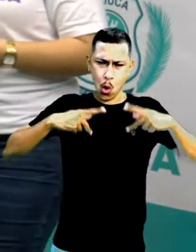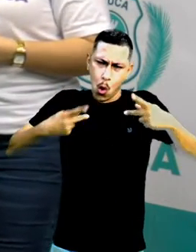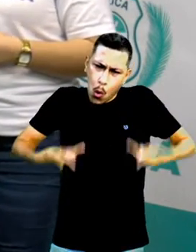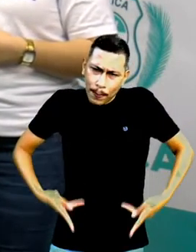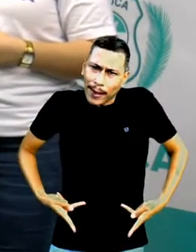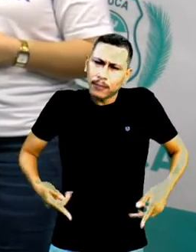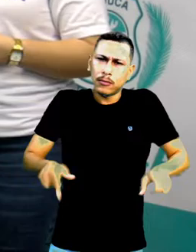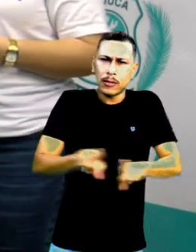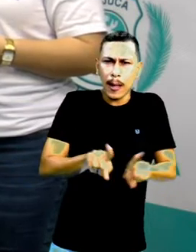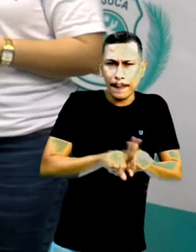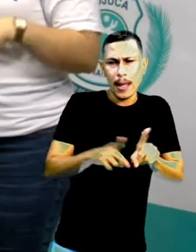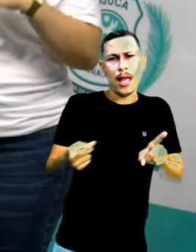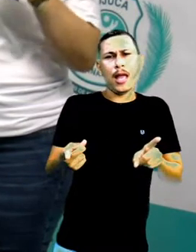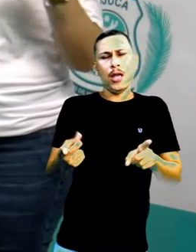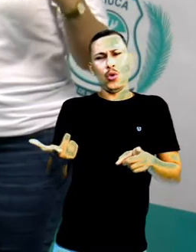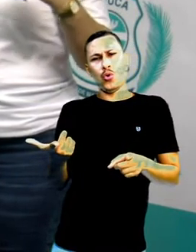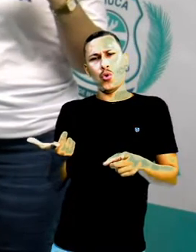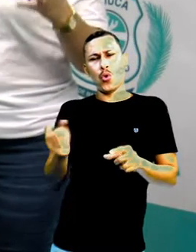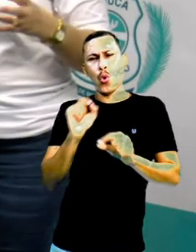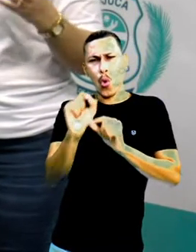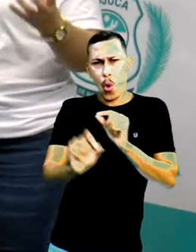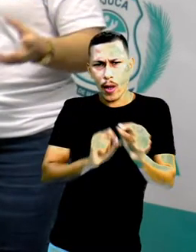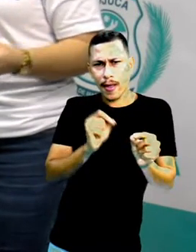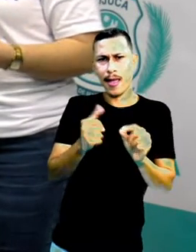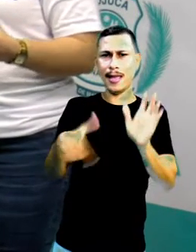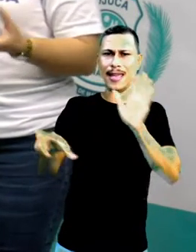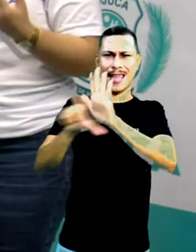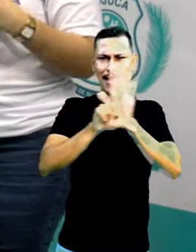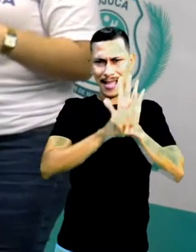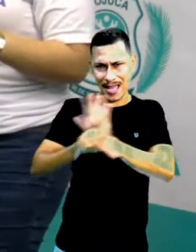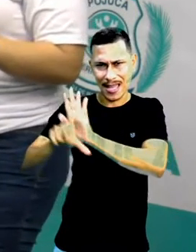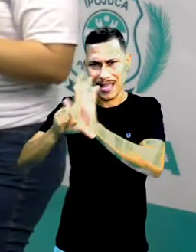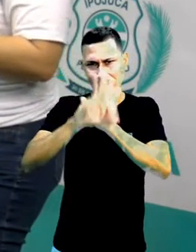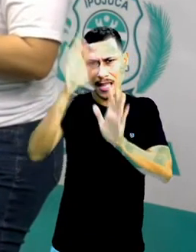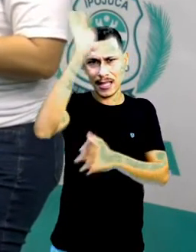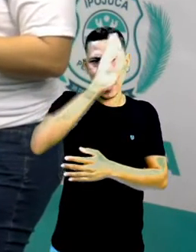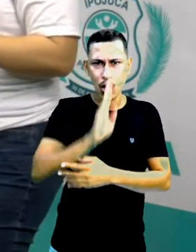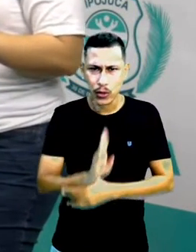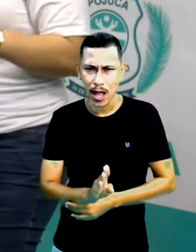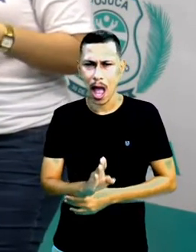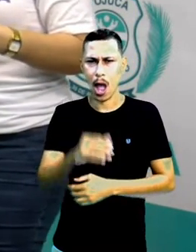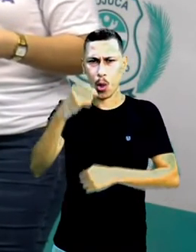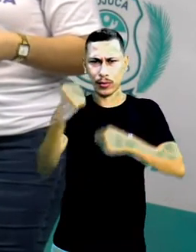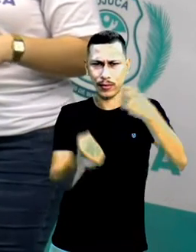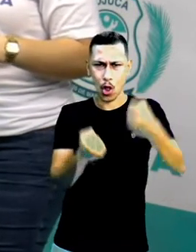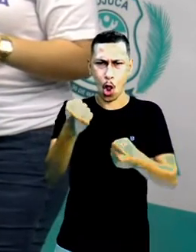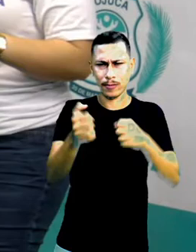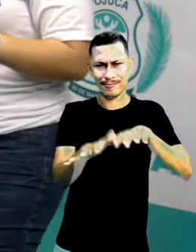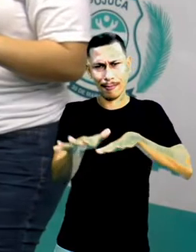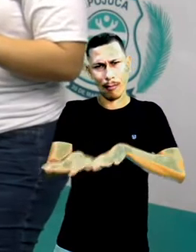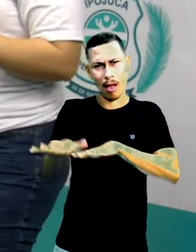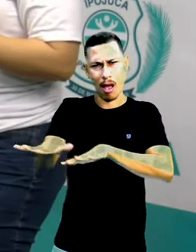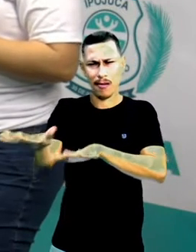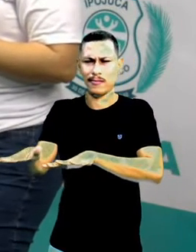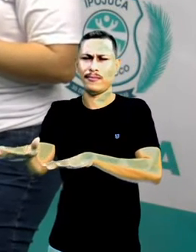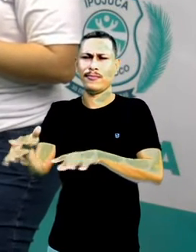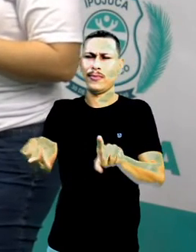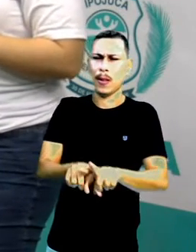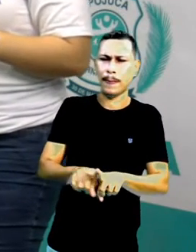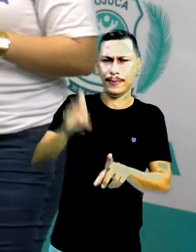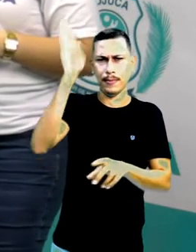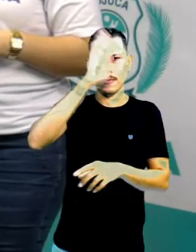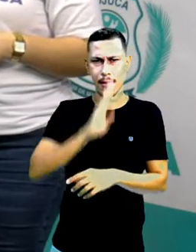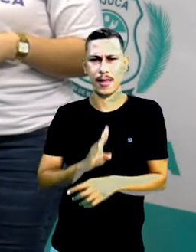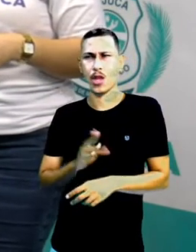Código Nacional de Trânsito. cada país vai ter o seu código. Nós, brasileiros, também temos o nosso, como a gente